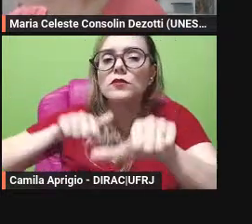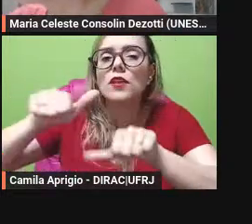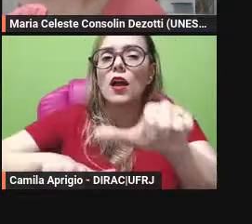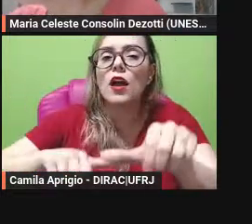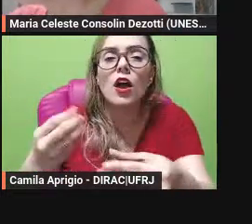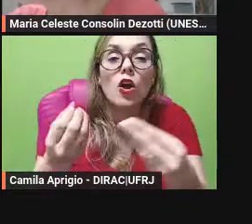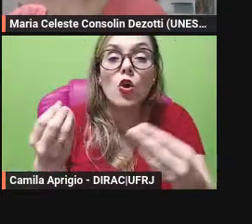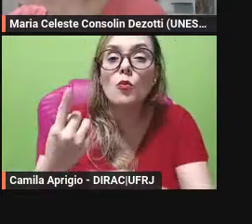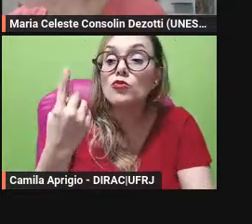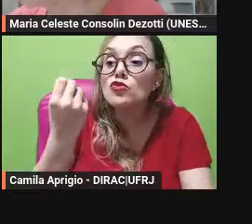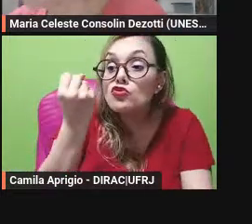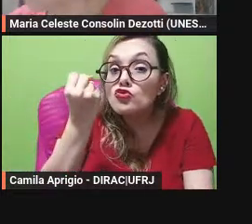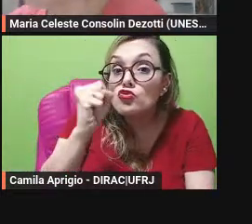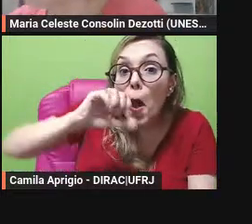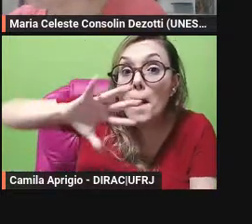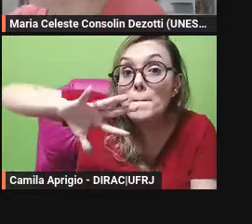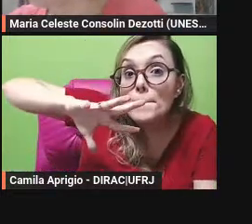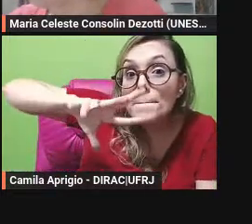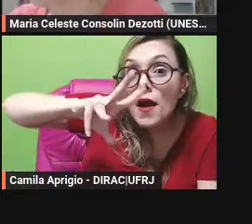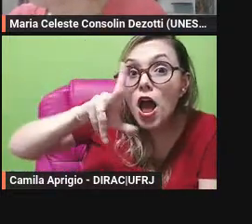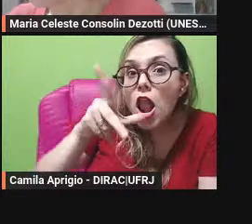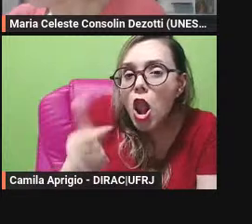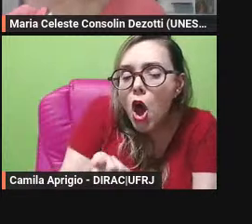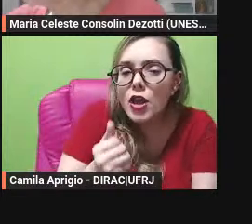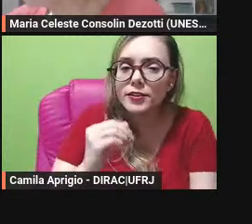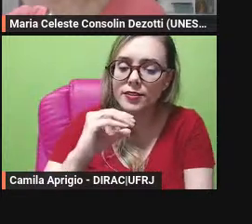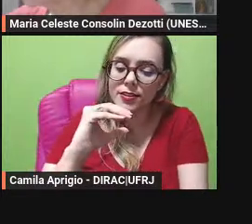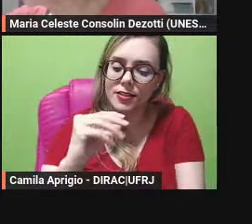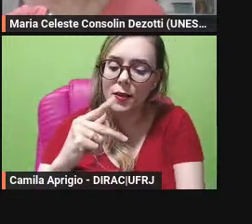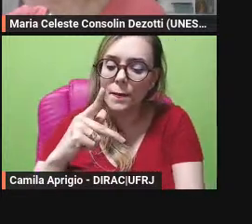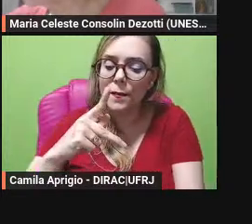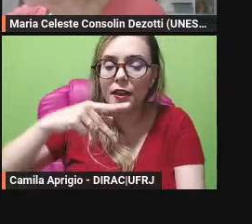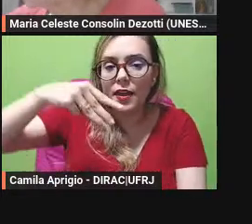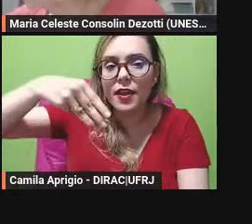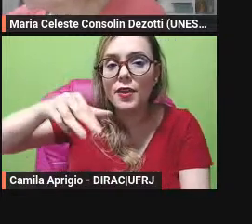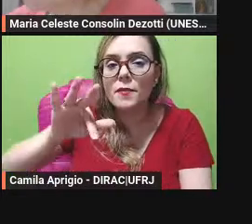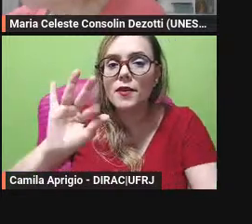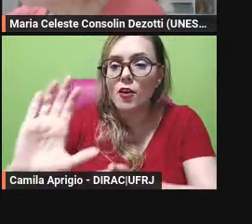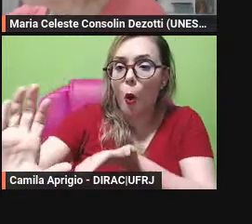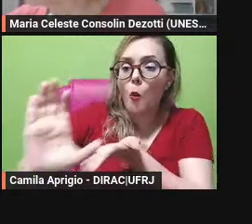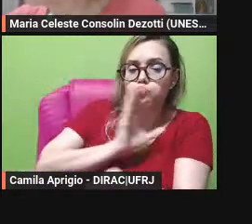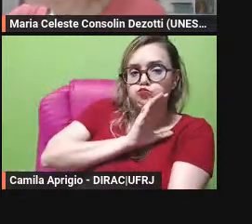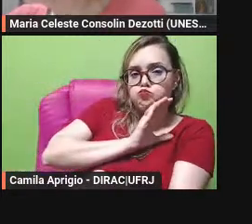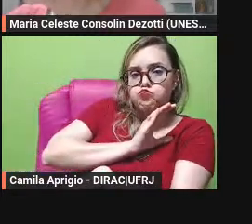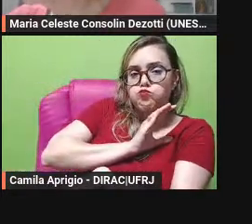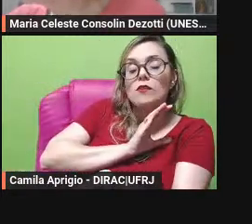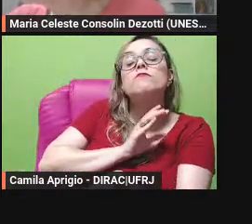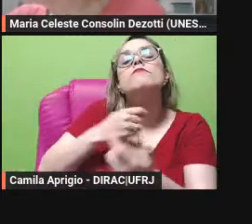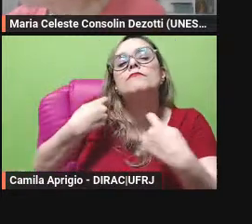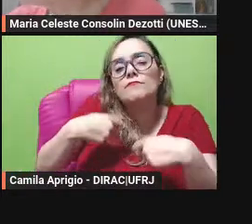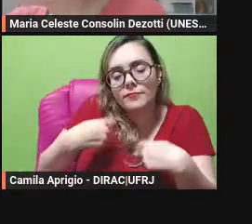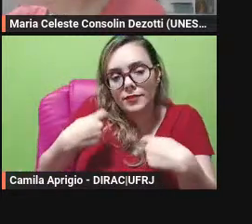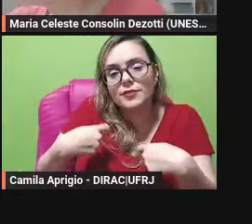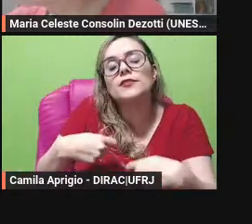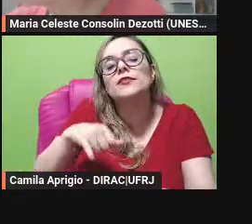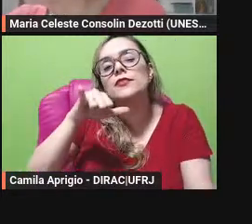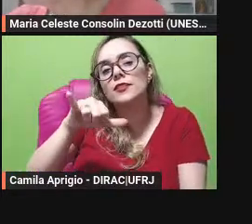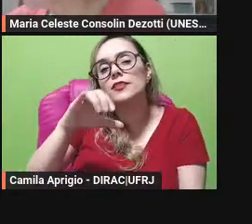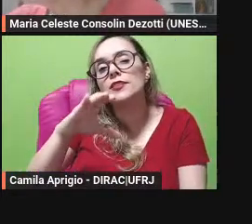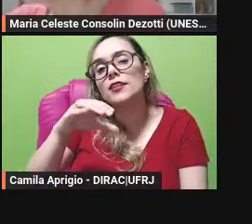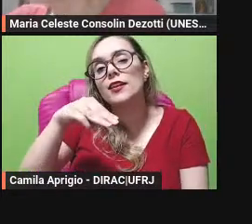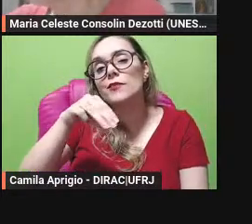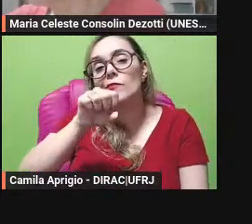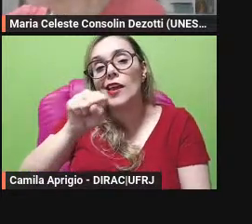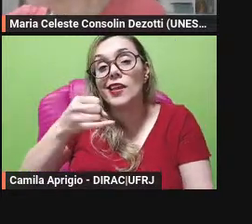arrecadados pela CPMF quanto a mudança do ICMS as probabilidades de ser